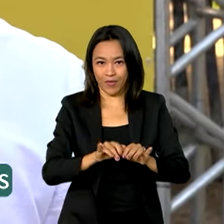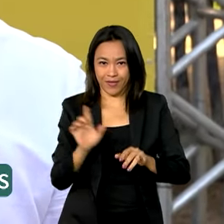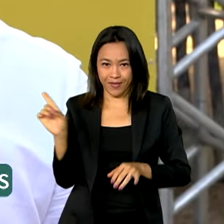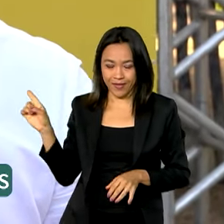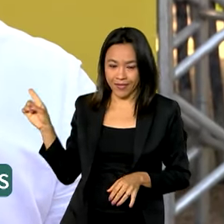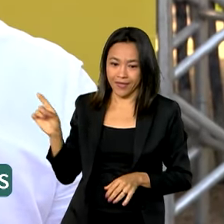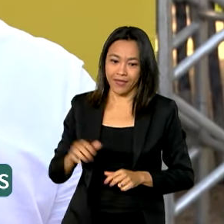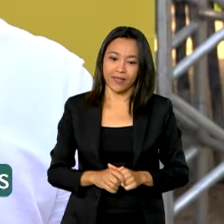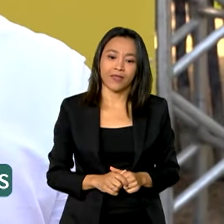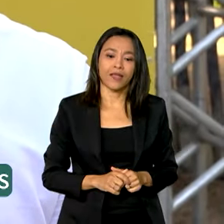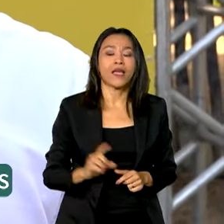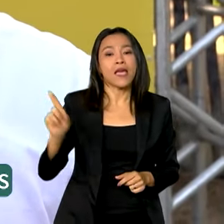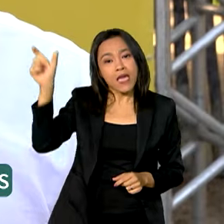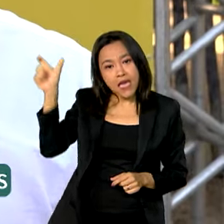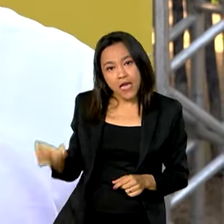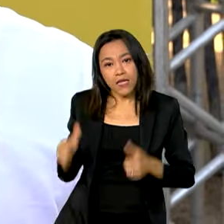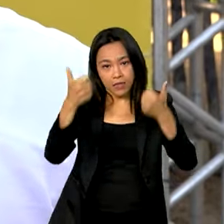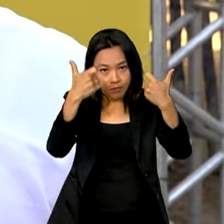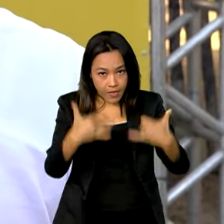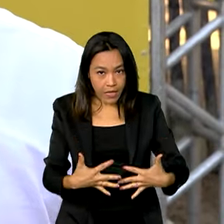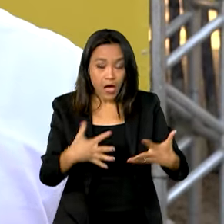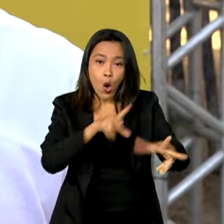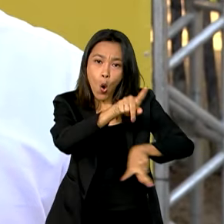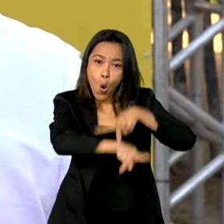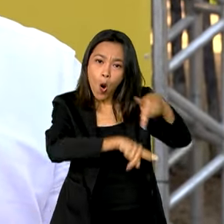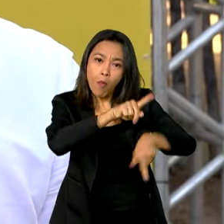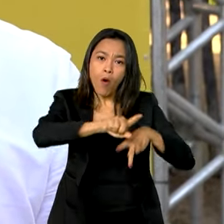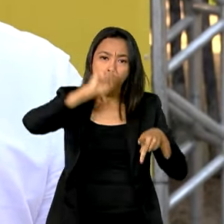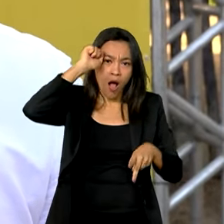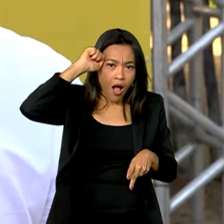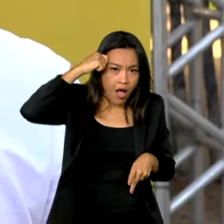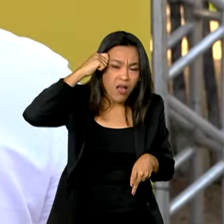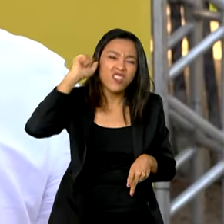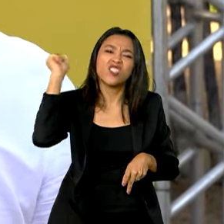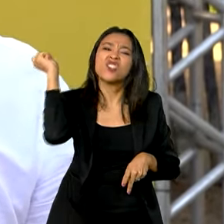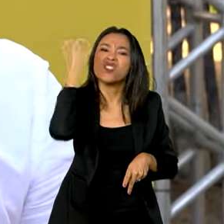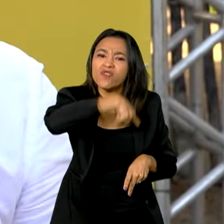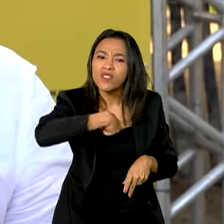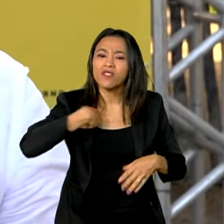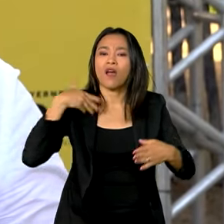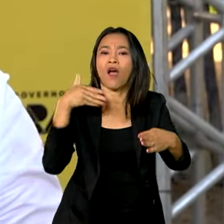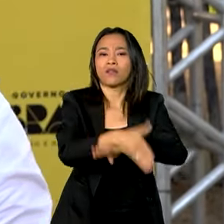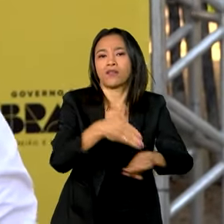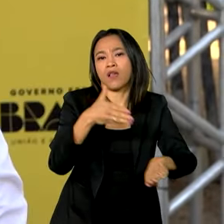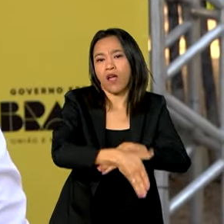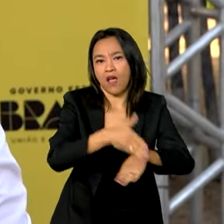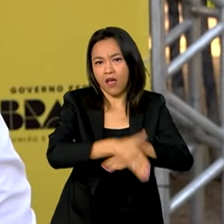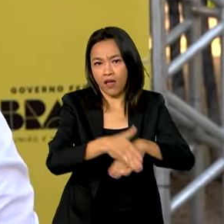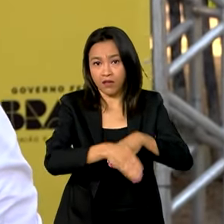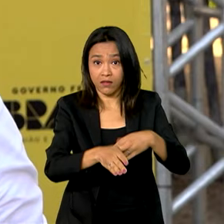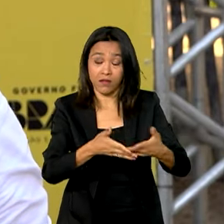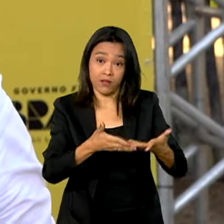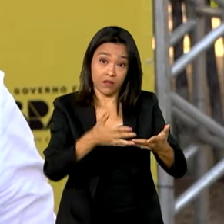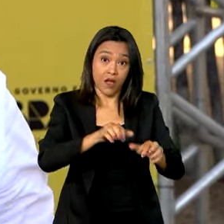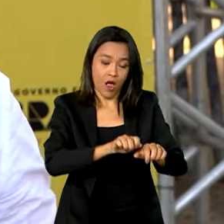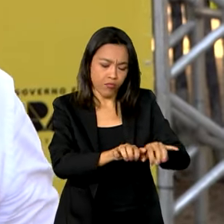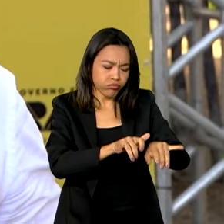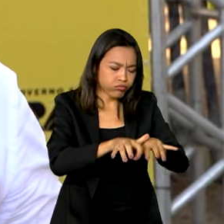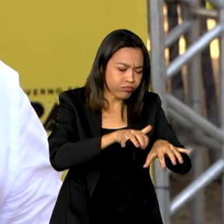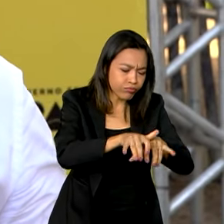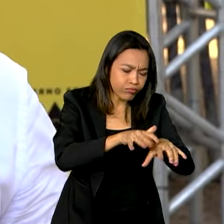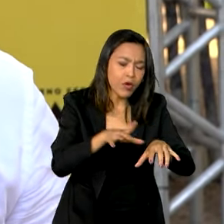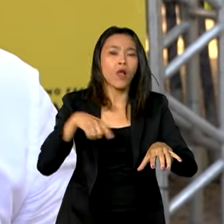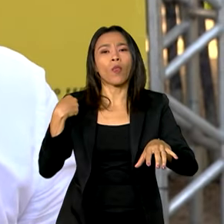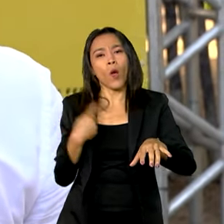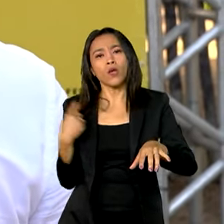sabe que as populações negras, historicamente, têm mais dificuldade de acesso à inclusão digital. E nós estamos aqui para tentar combater